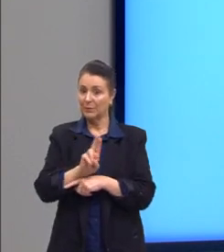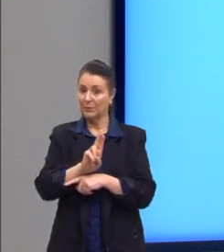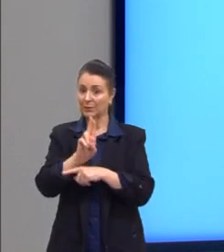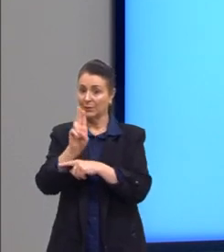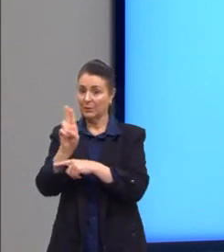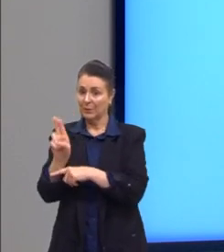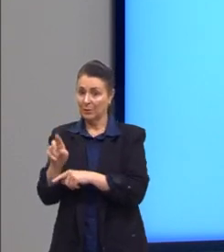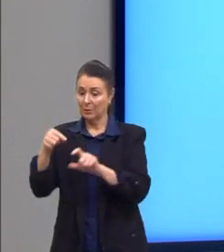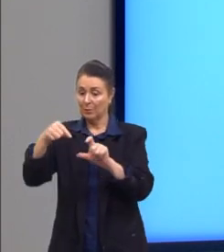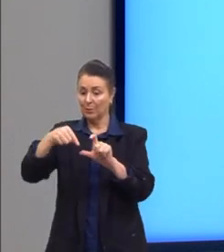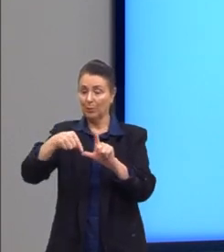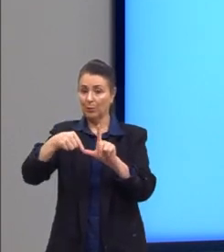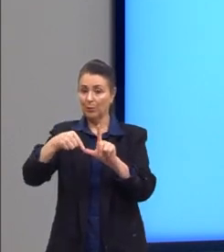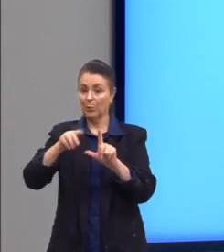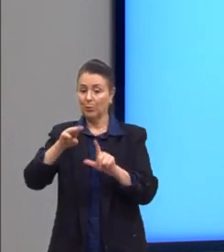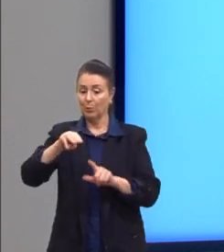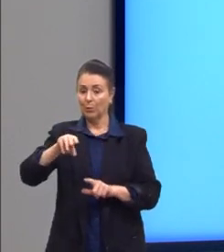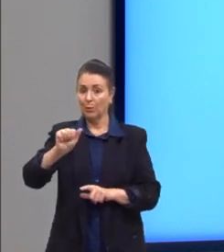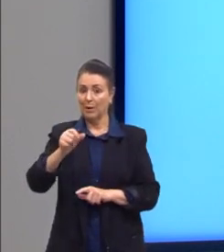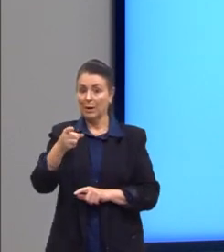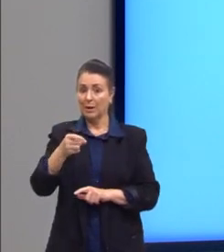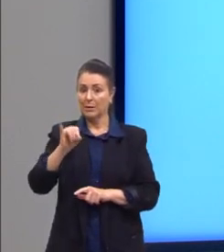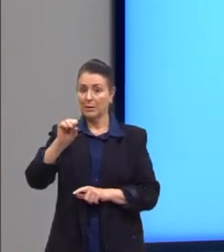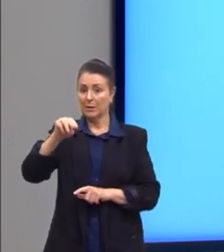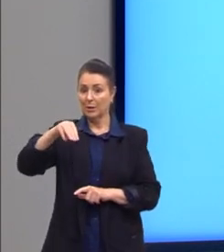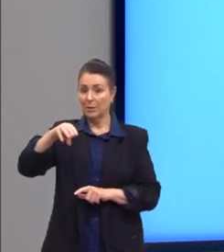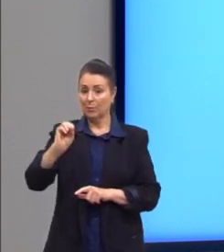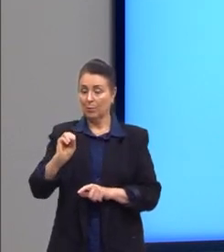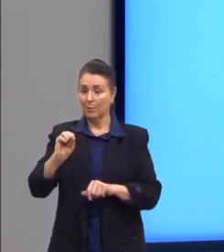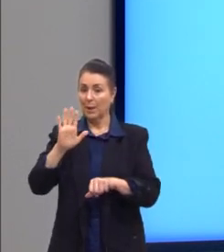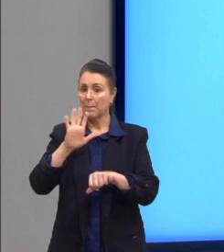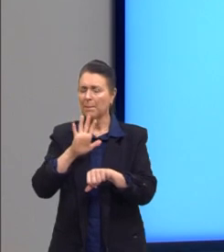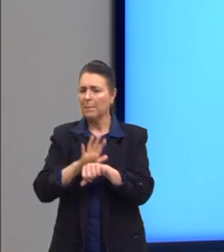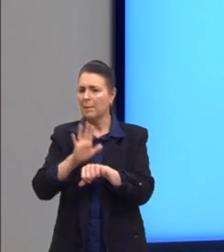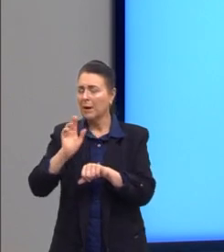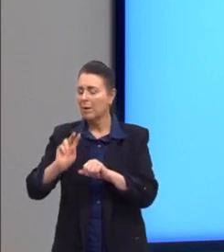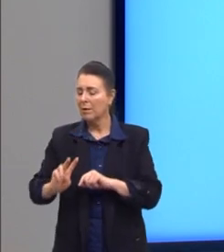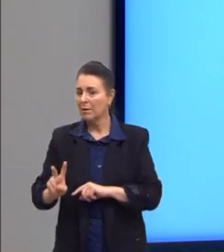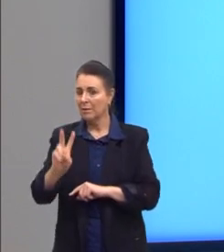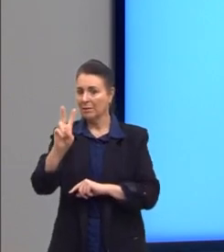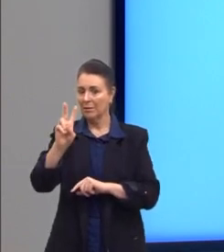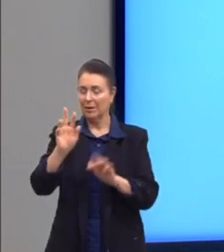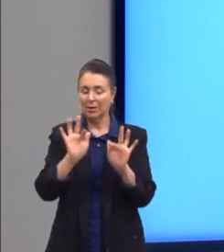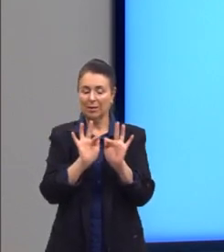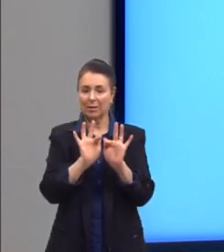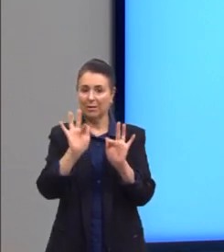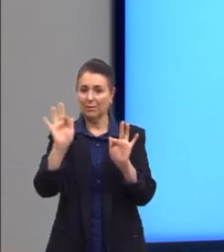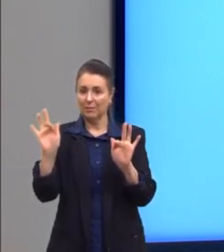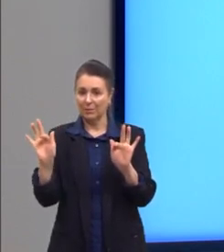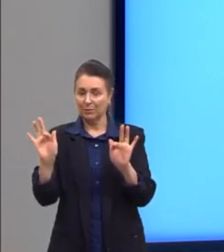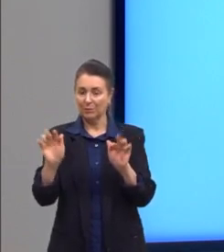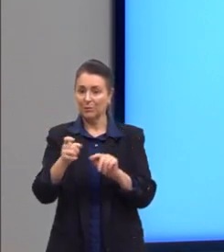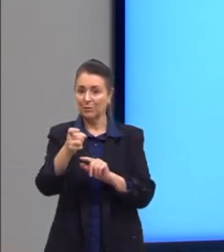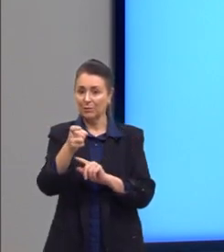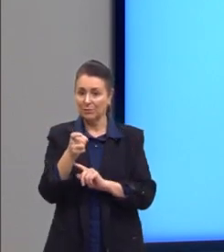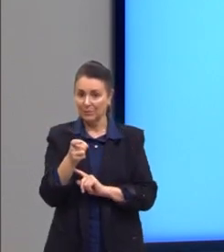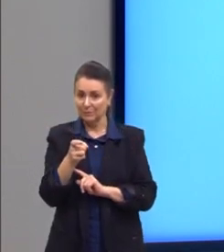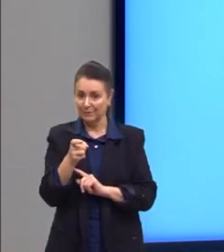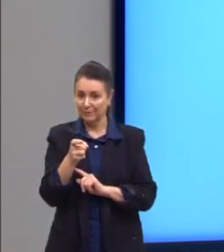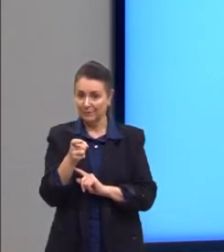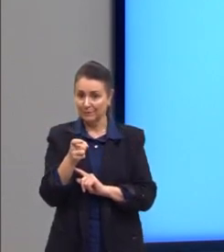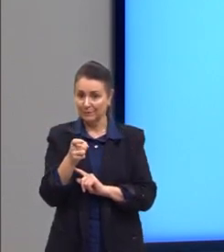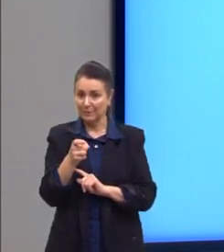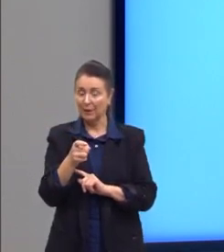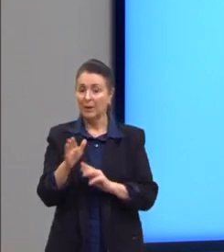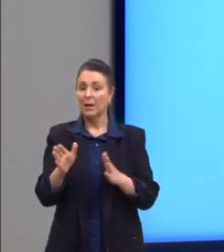ponto de máximo. É o maior valor que a função vai atribuir, então, ali para X. Nesse